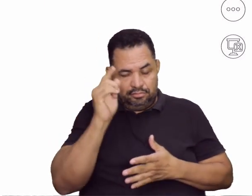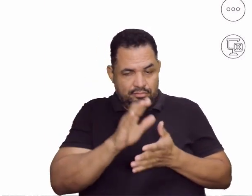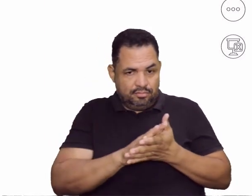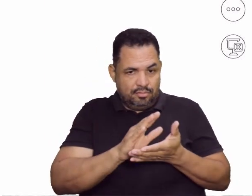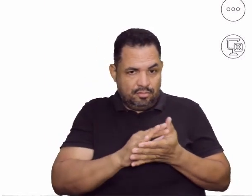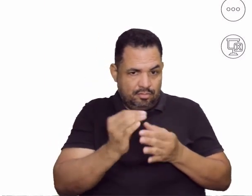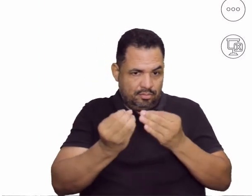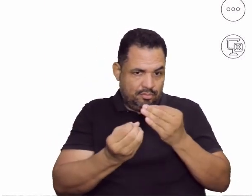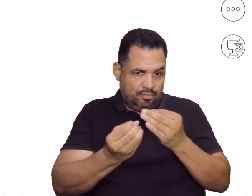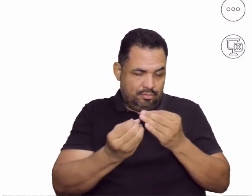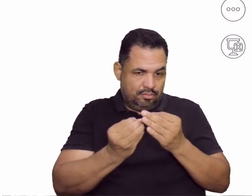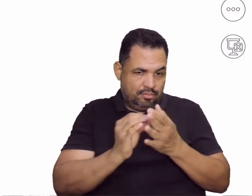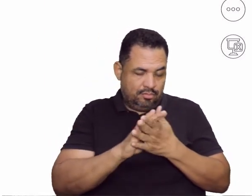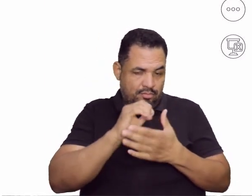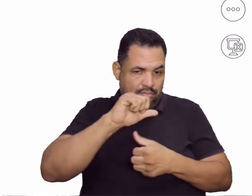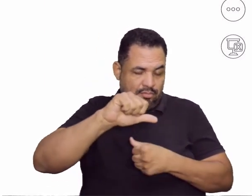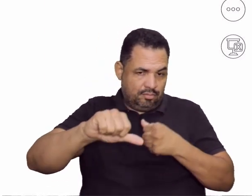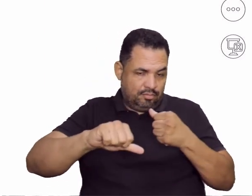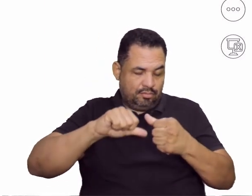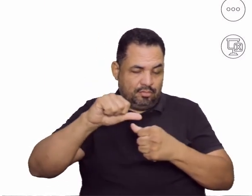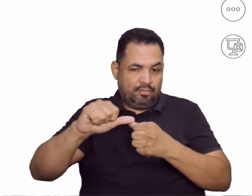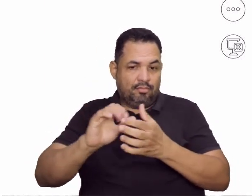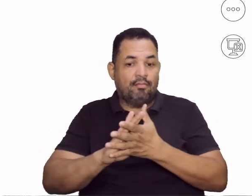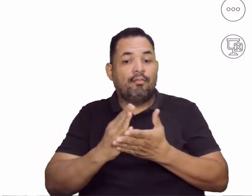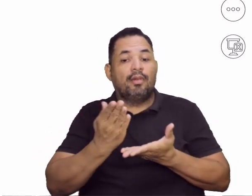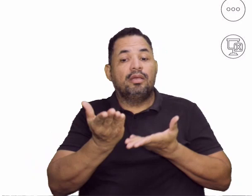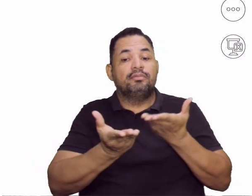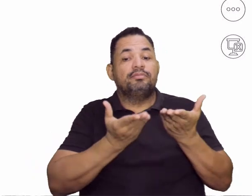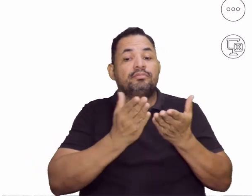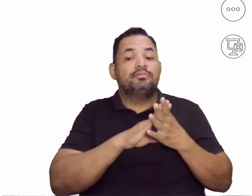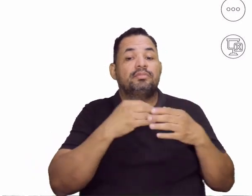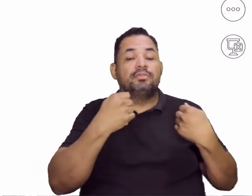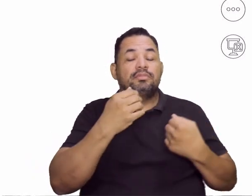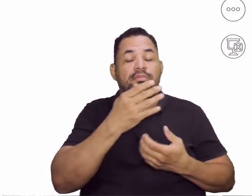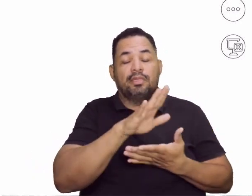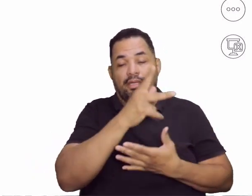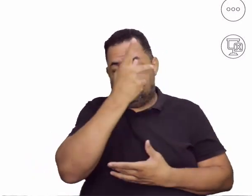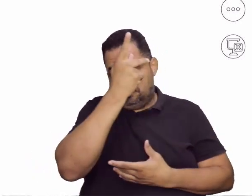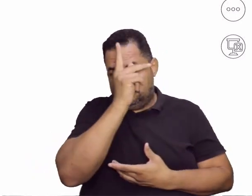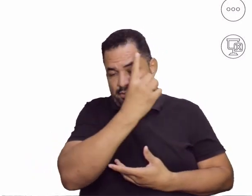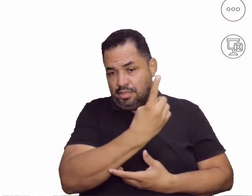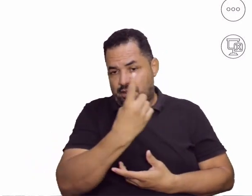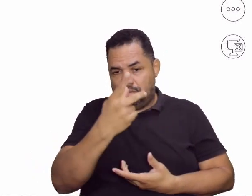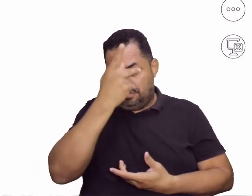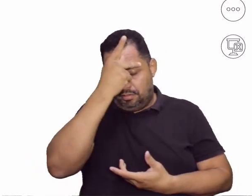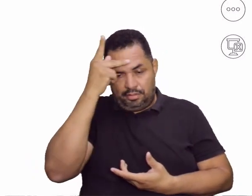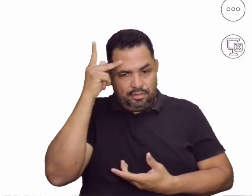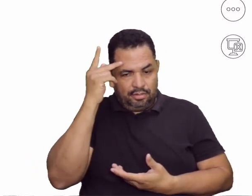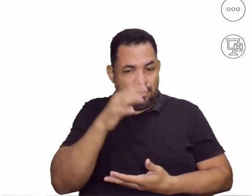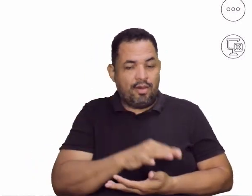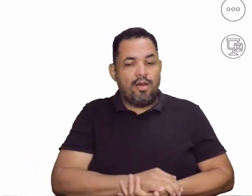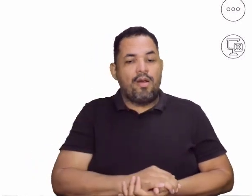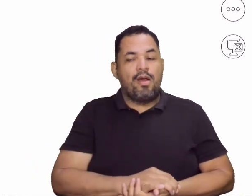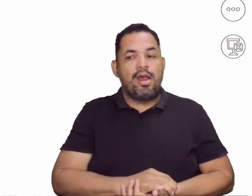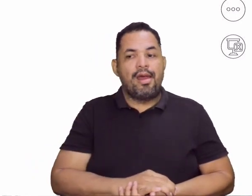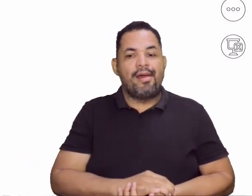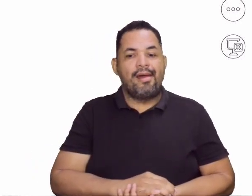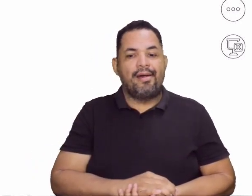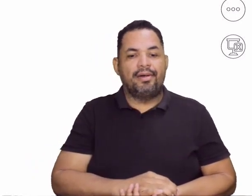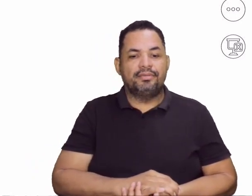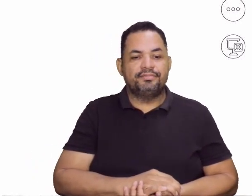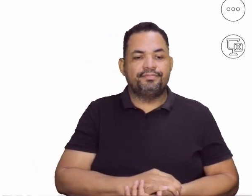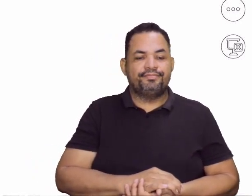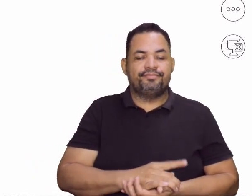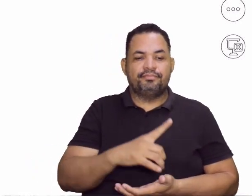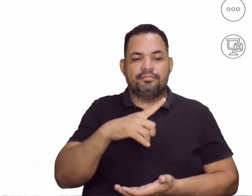são aí modificados para atender as necessidades que são específicas, né? De um determinado grupo que